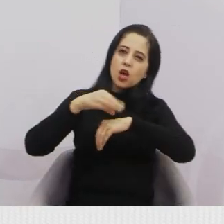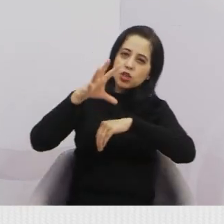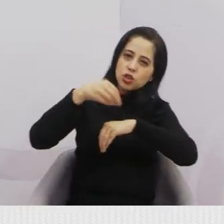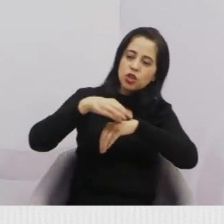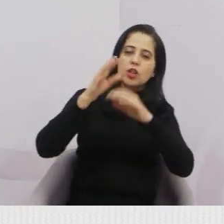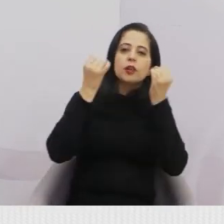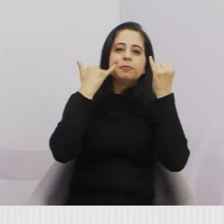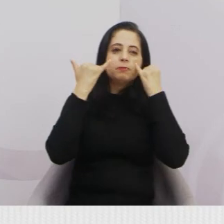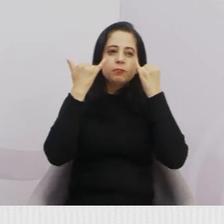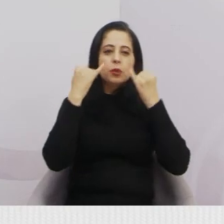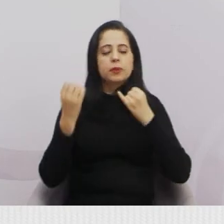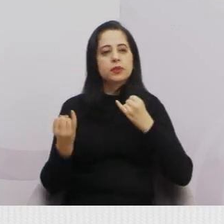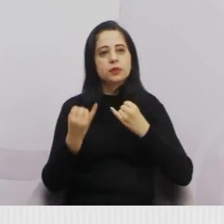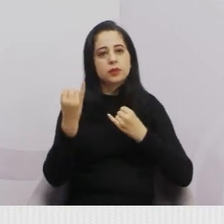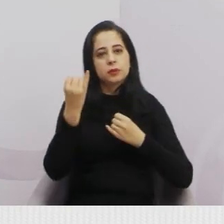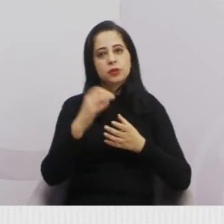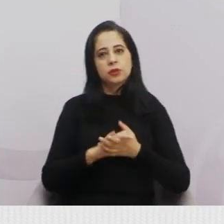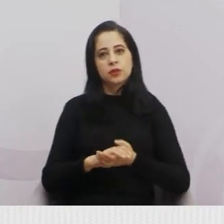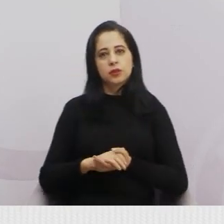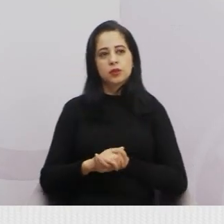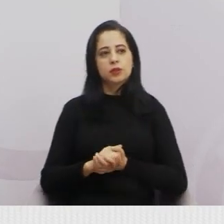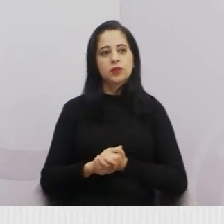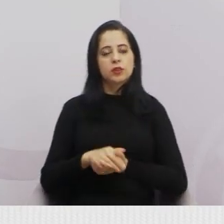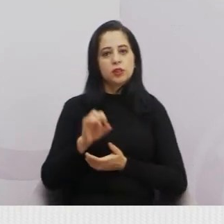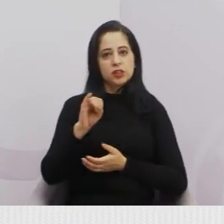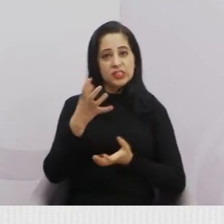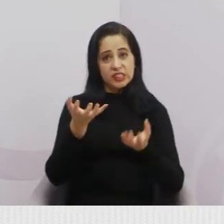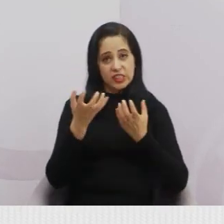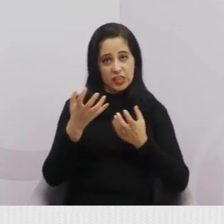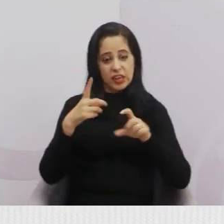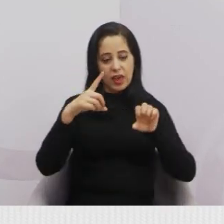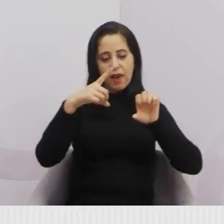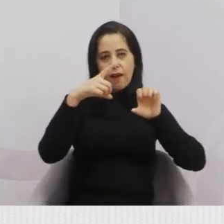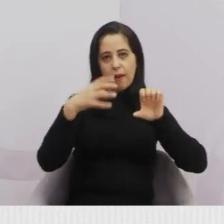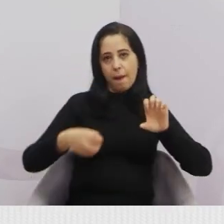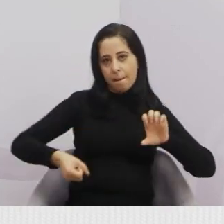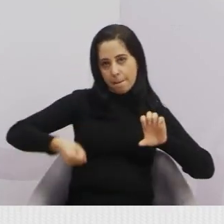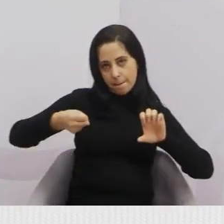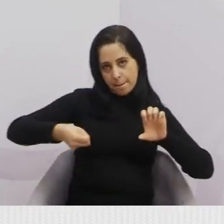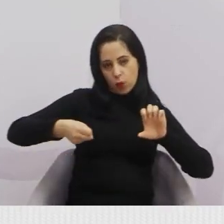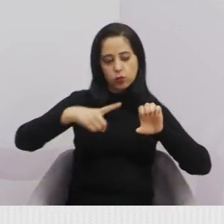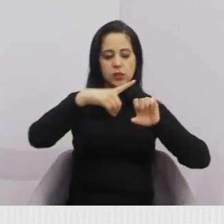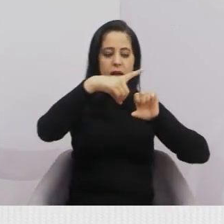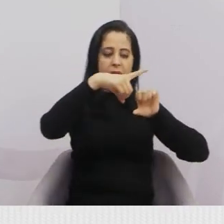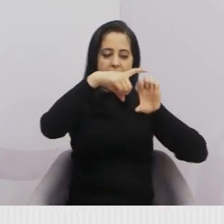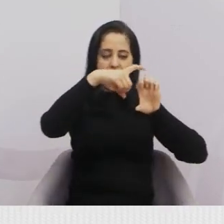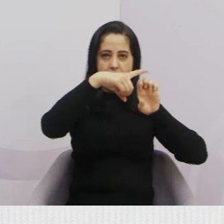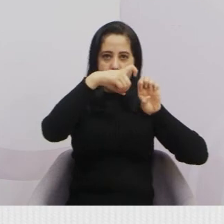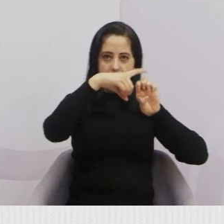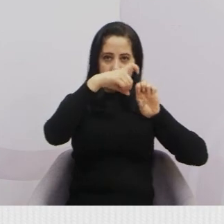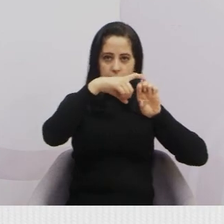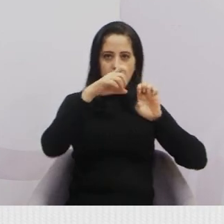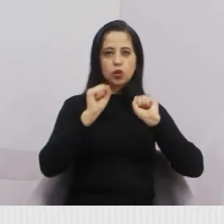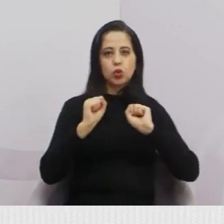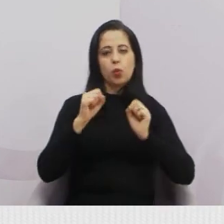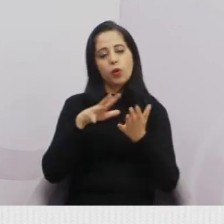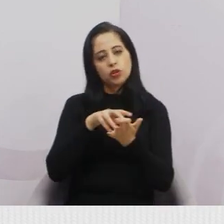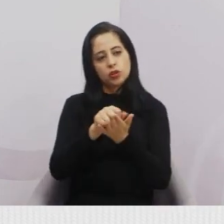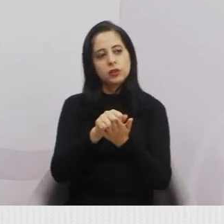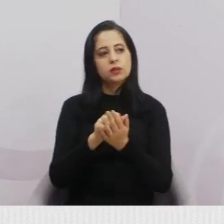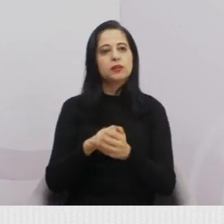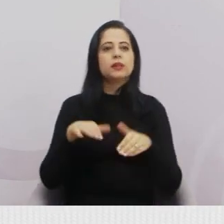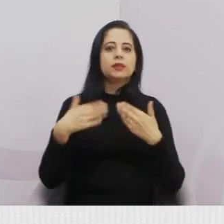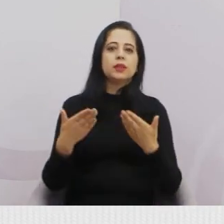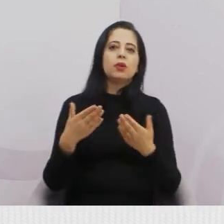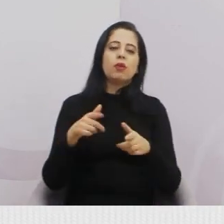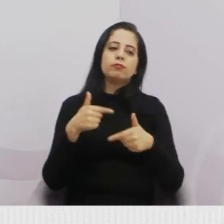para vocês que queiram participar desse Bolsa Empreendedor. É um trabalho que está